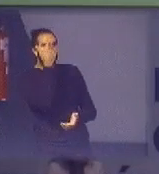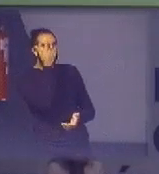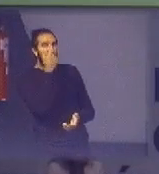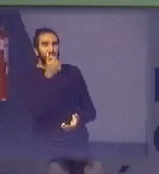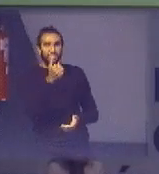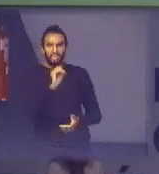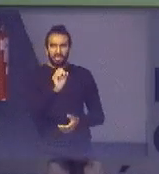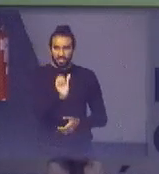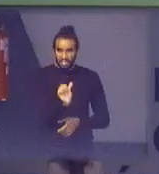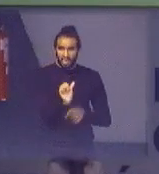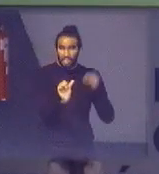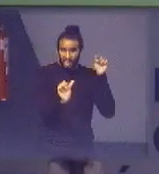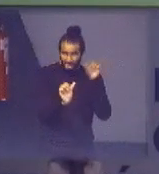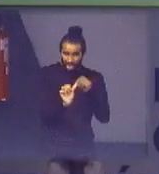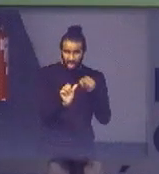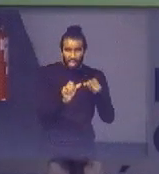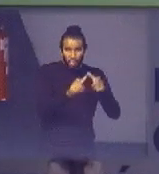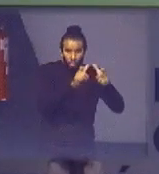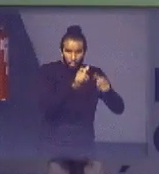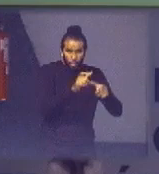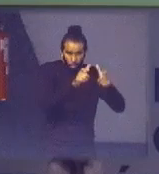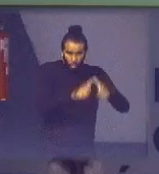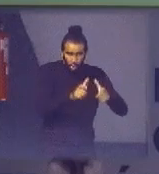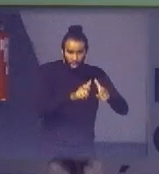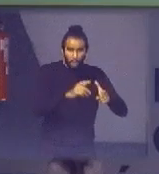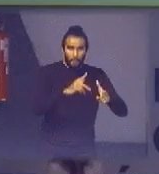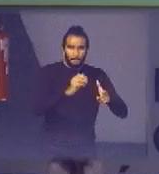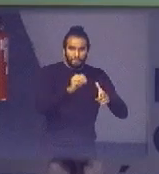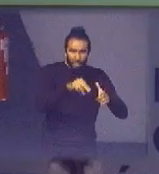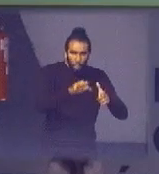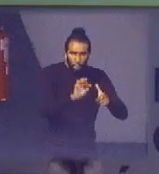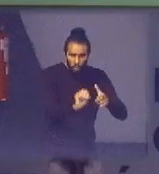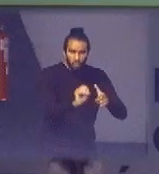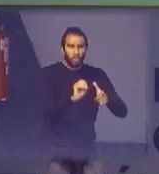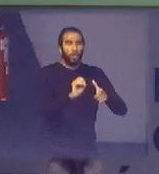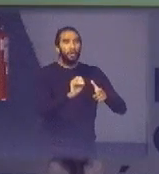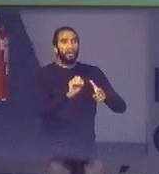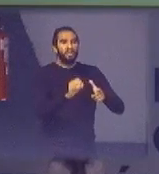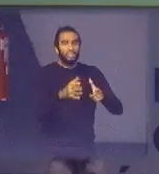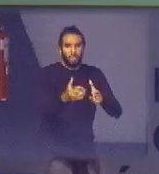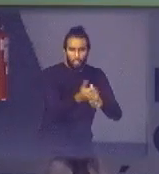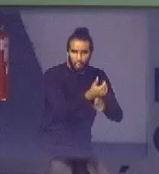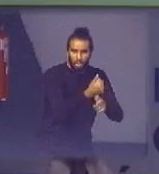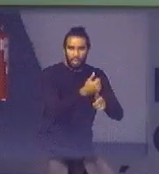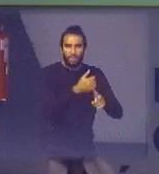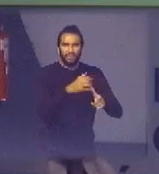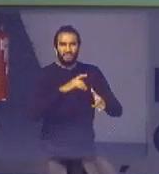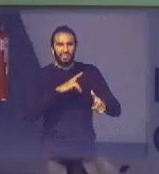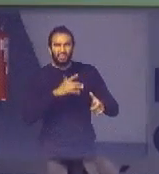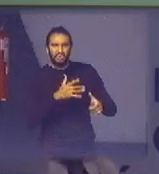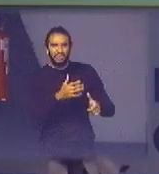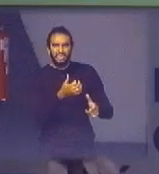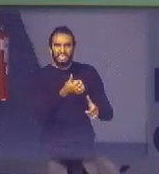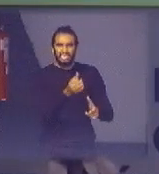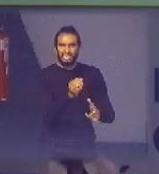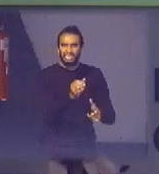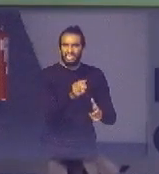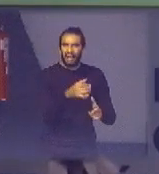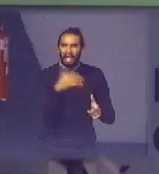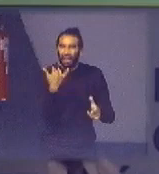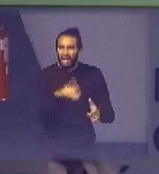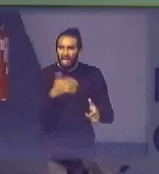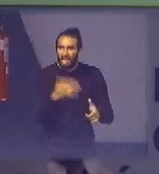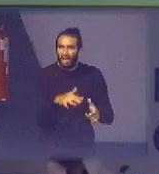custa em torno de 8 mil reais 5 mil reais é um ativo bastante grande talvez a gente ter 50 e fazer